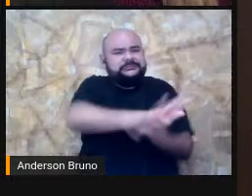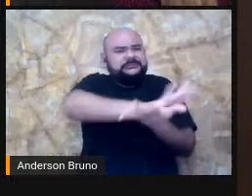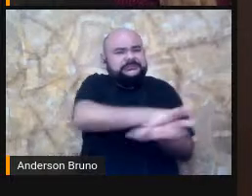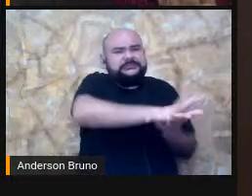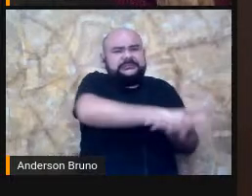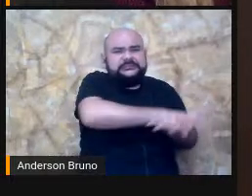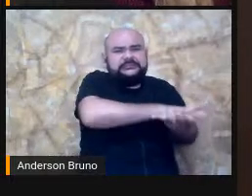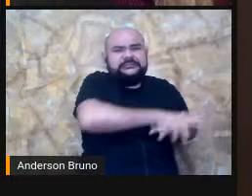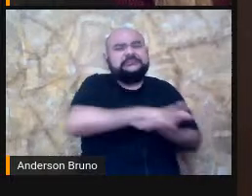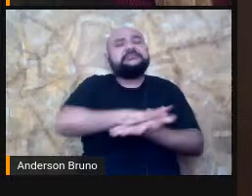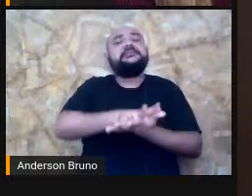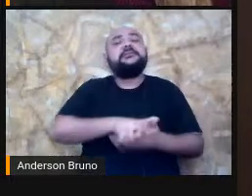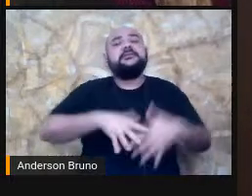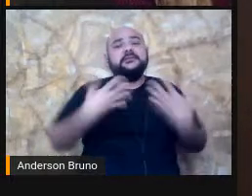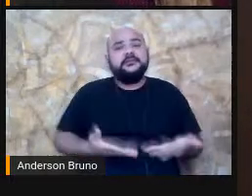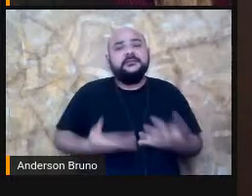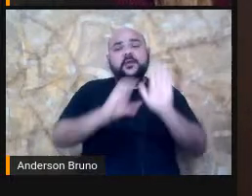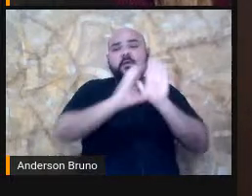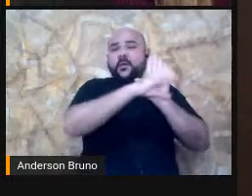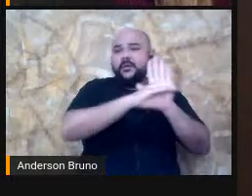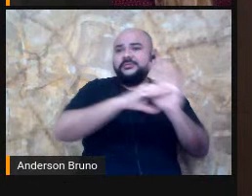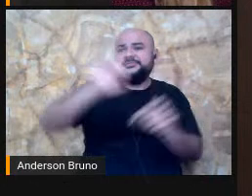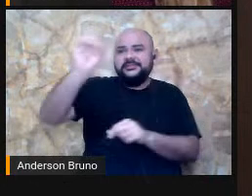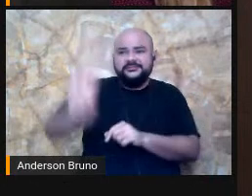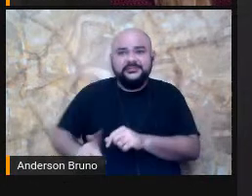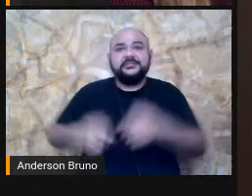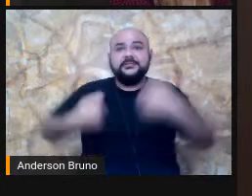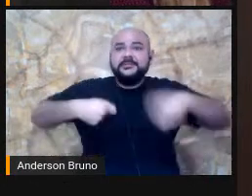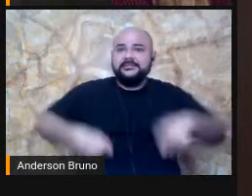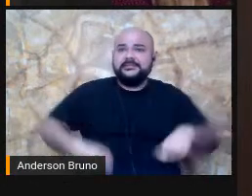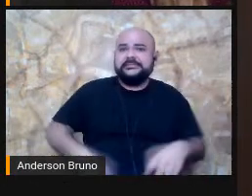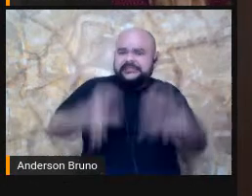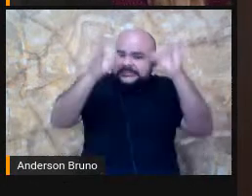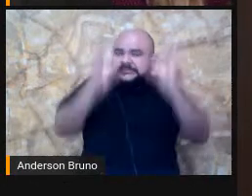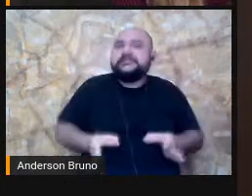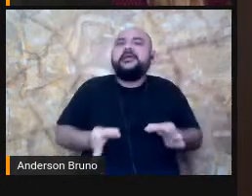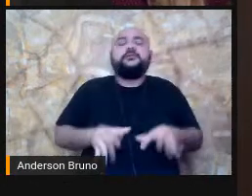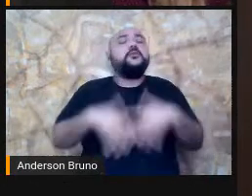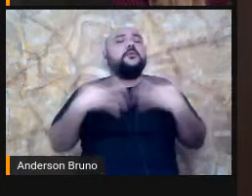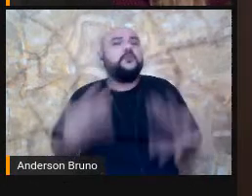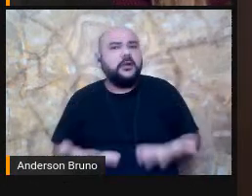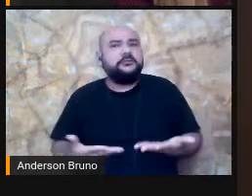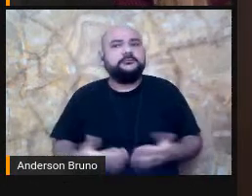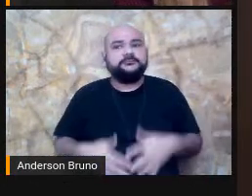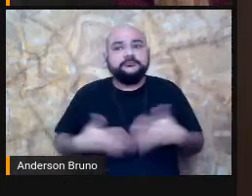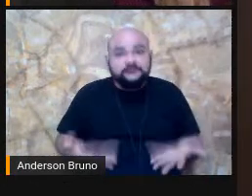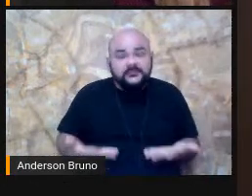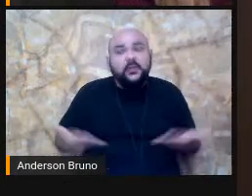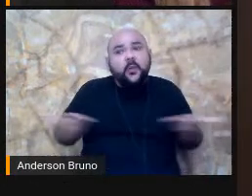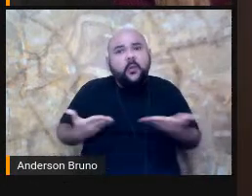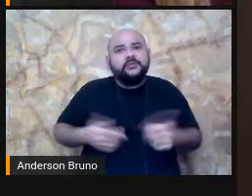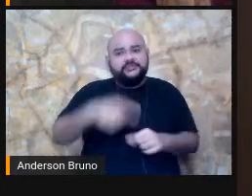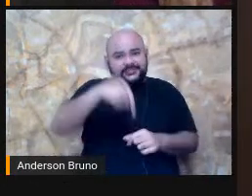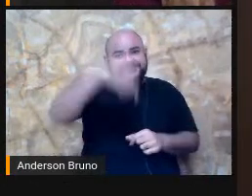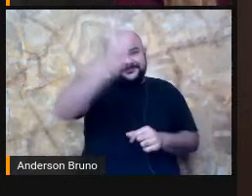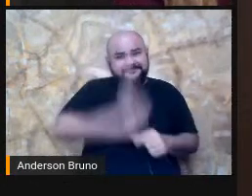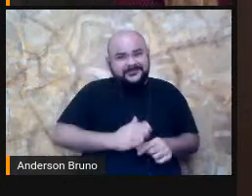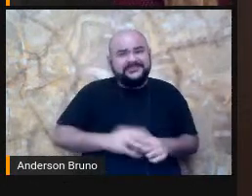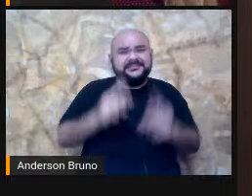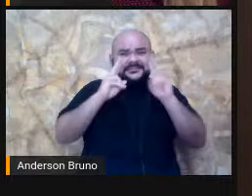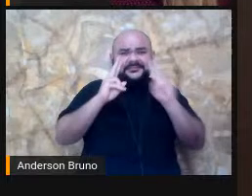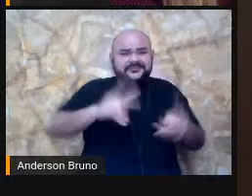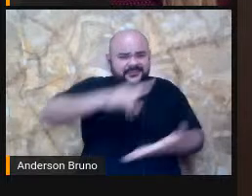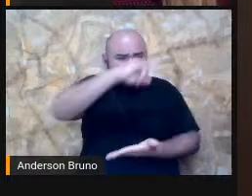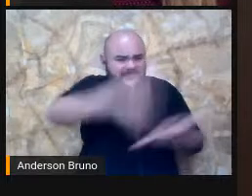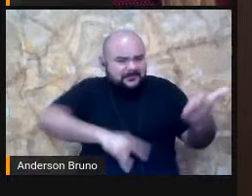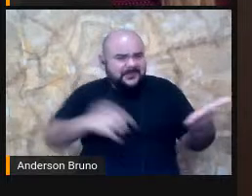o que ele pode causar é muito trágico. E quando a gente vê um retrocesso como esse nos dias de hoje, a gente pensa, onde nós vamos